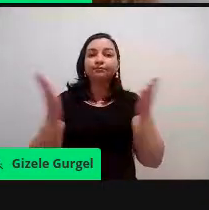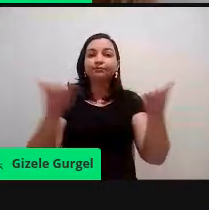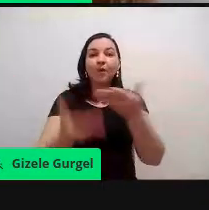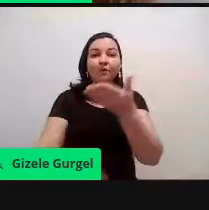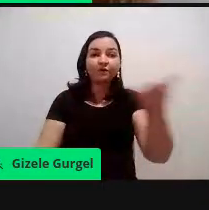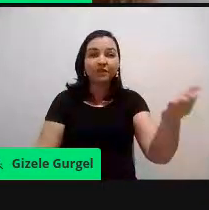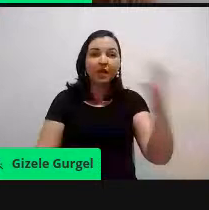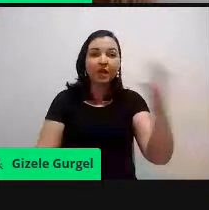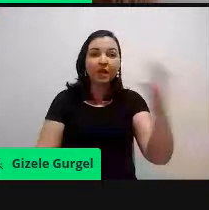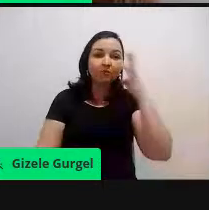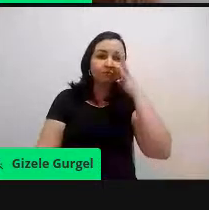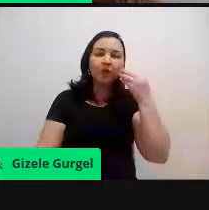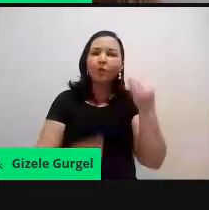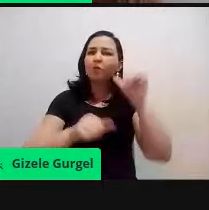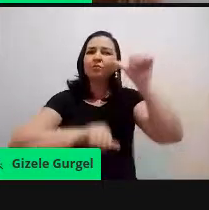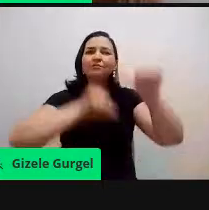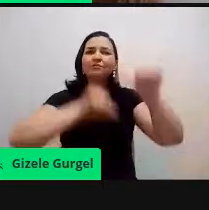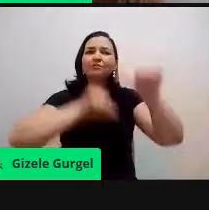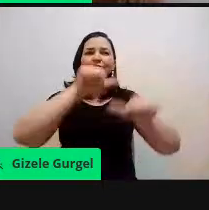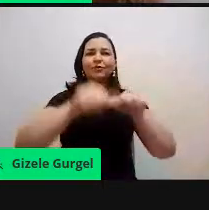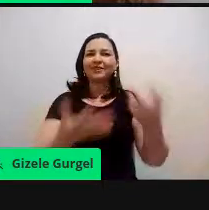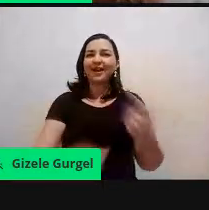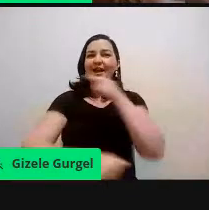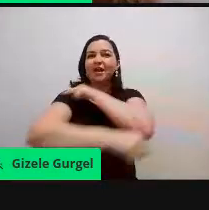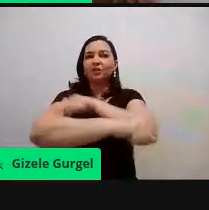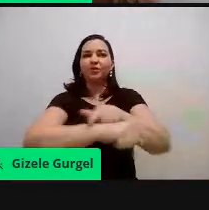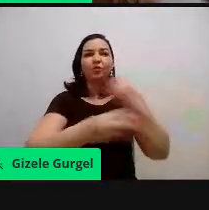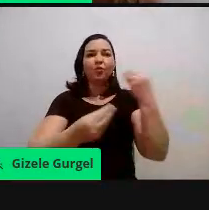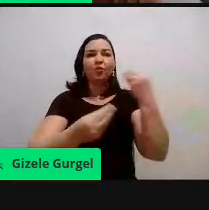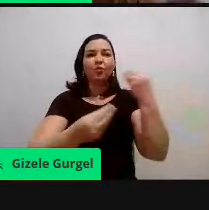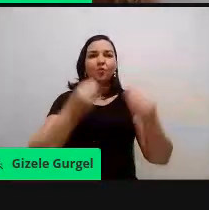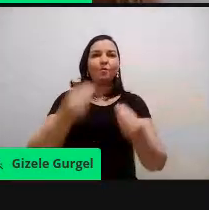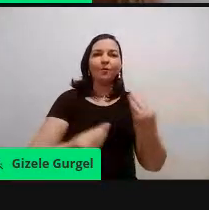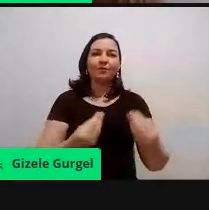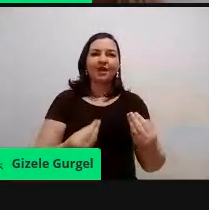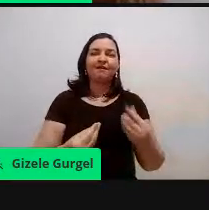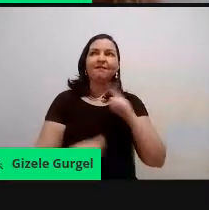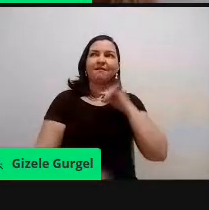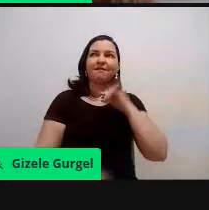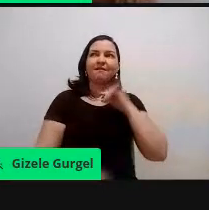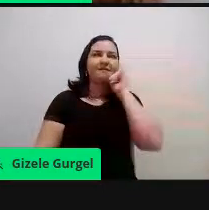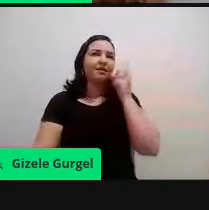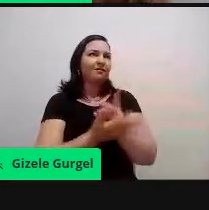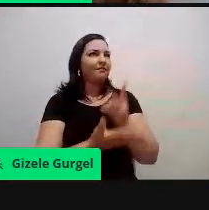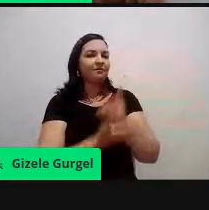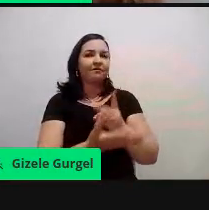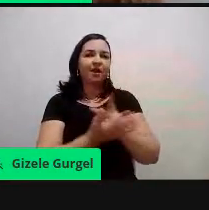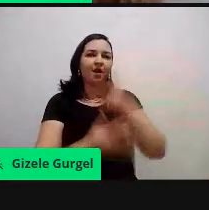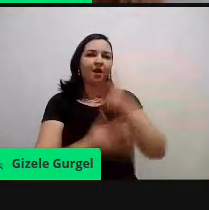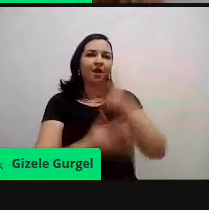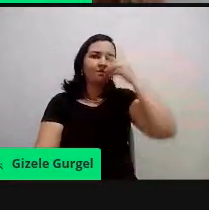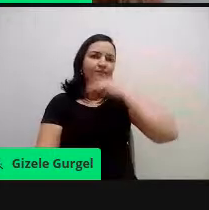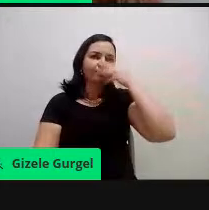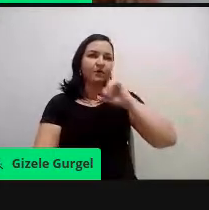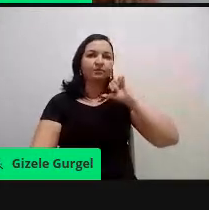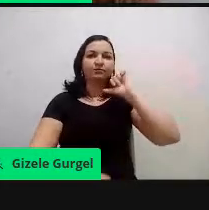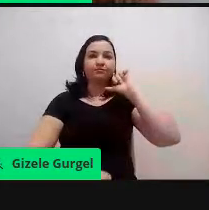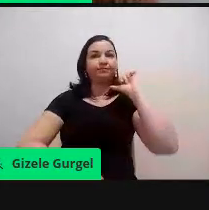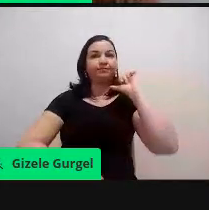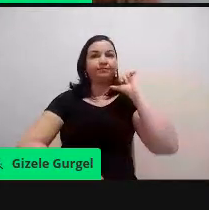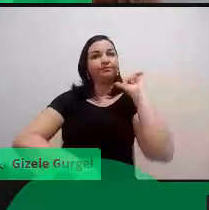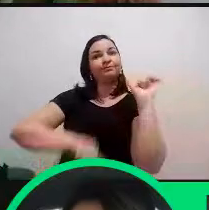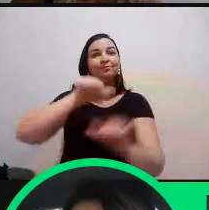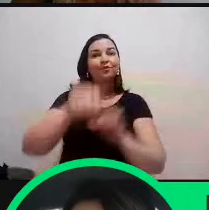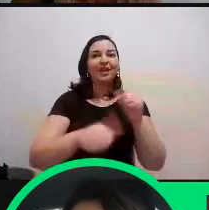mudança de hábito, né, de como sair, né, do modo convencional, do modo mais confortável,